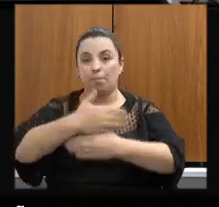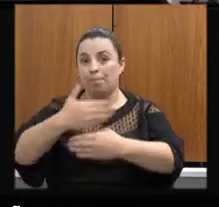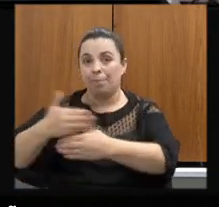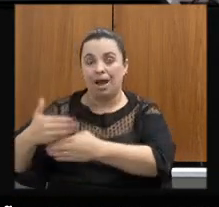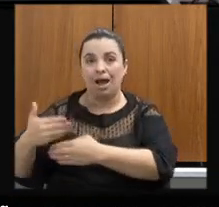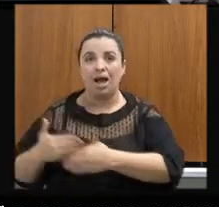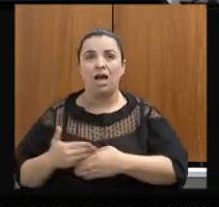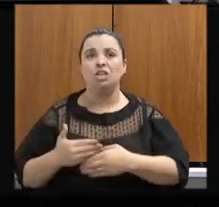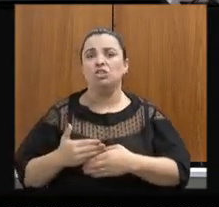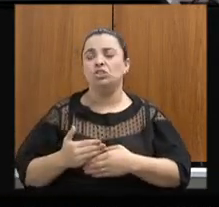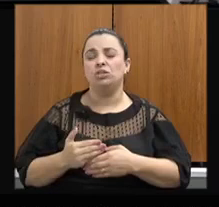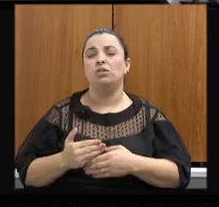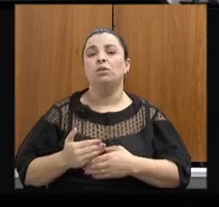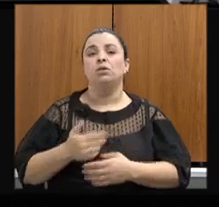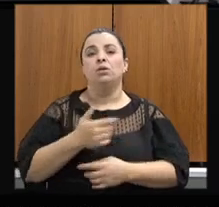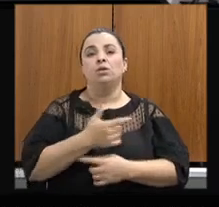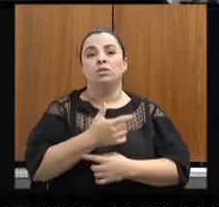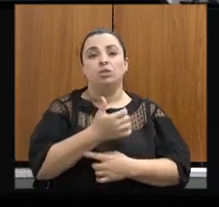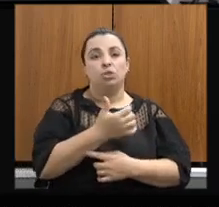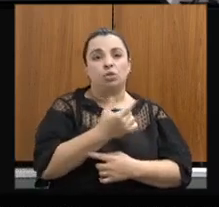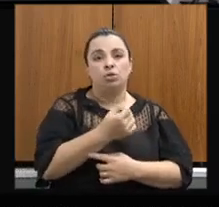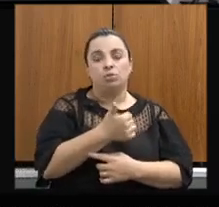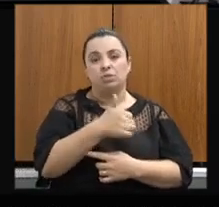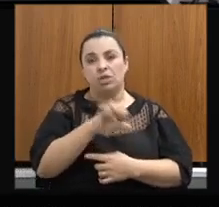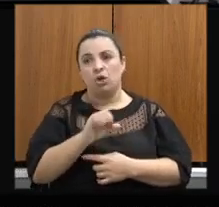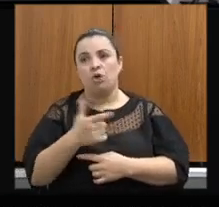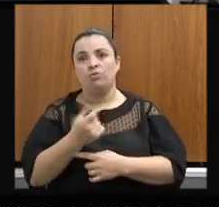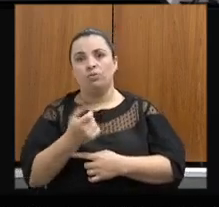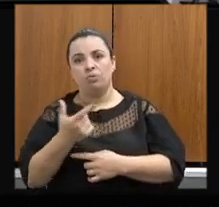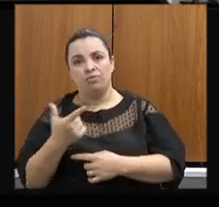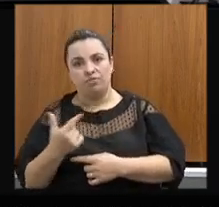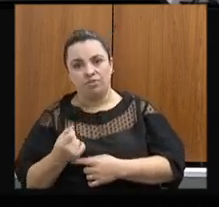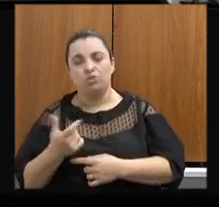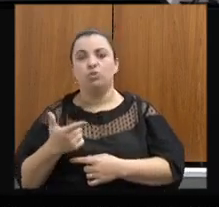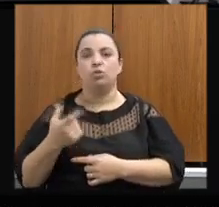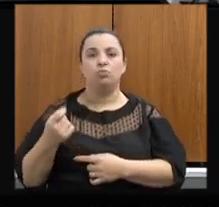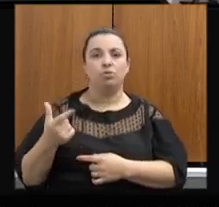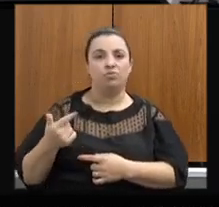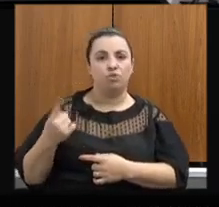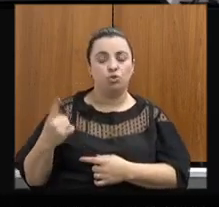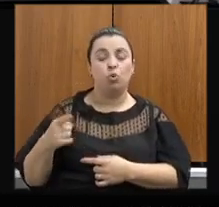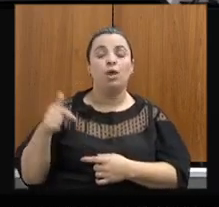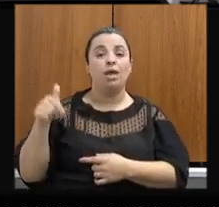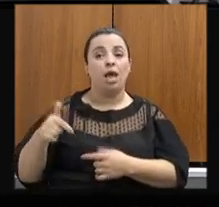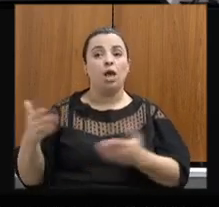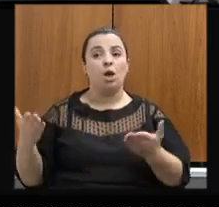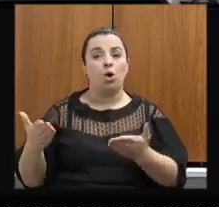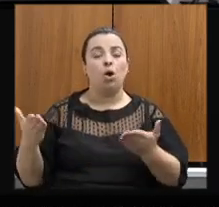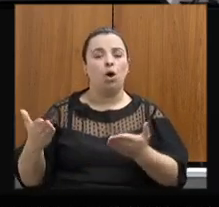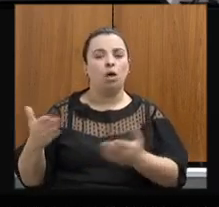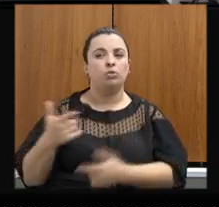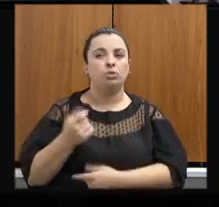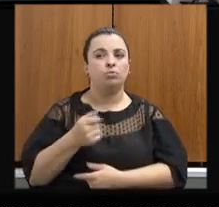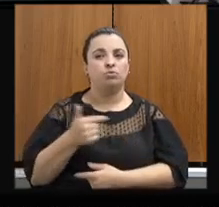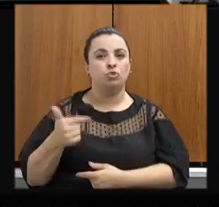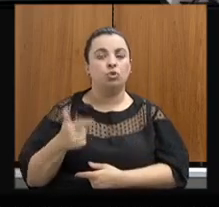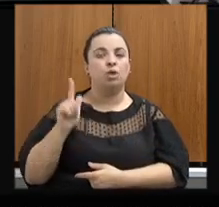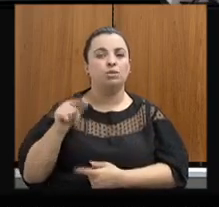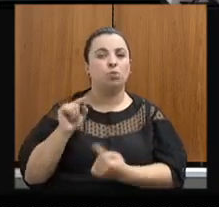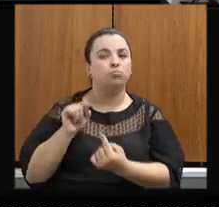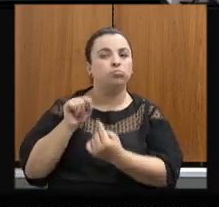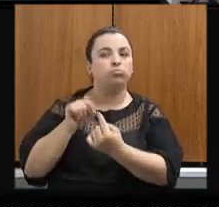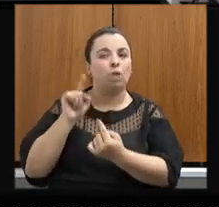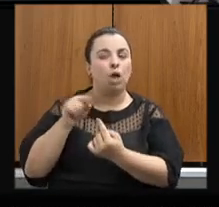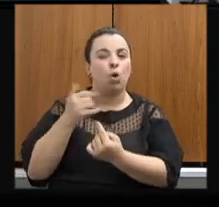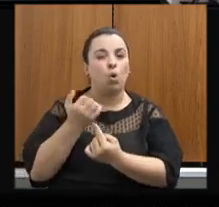2022, até o momento, tivemos 217 e a nossa meta para esse ano são 400 fiscalizações de